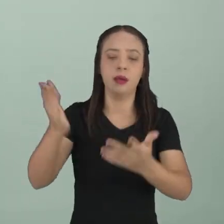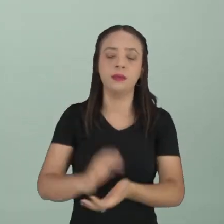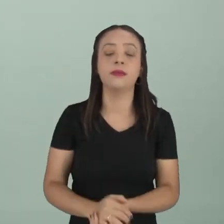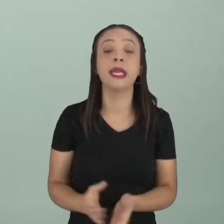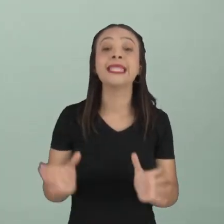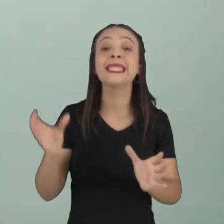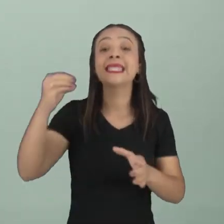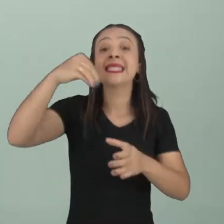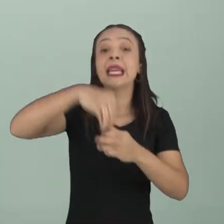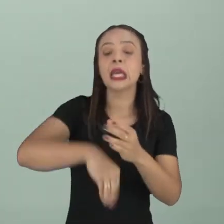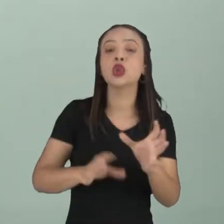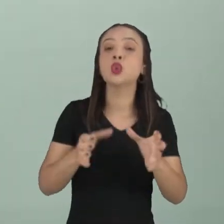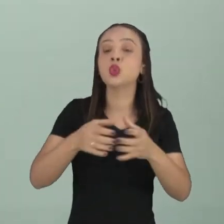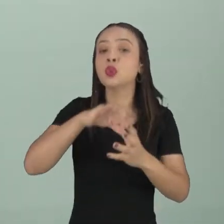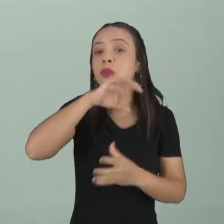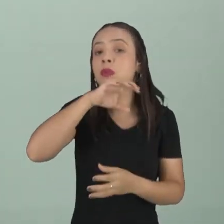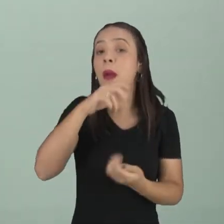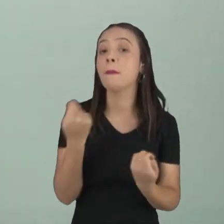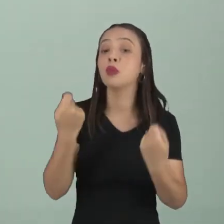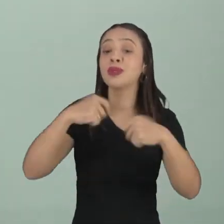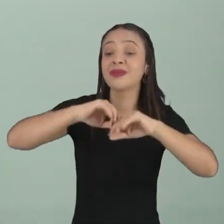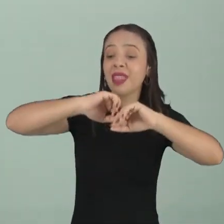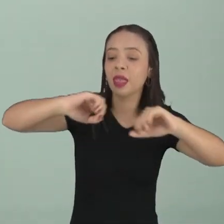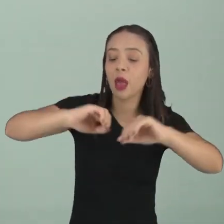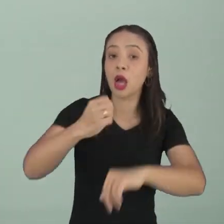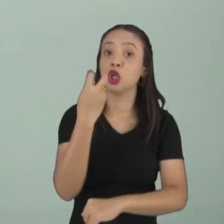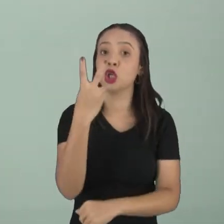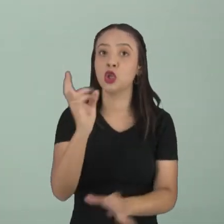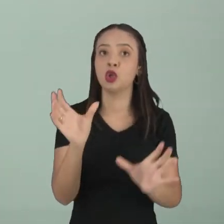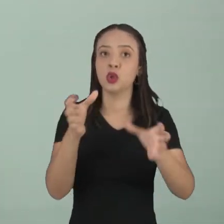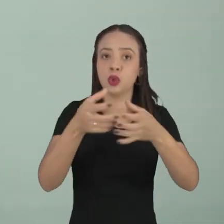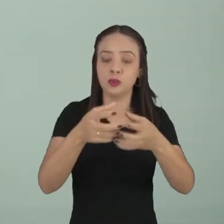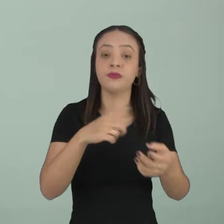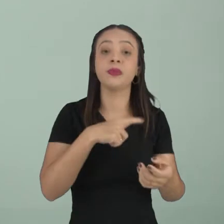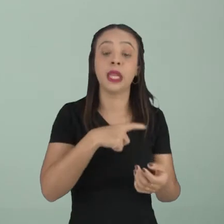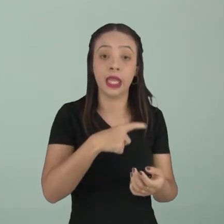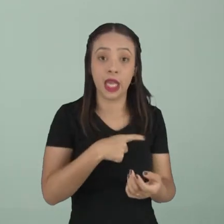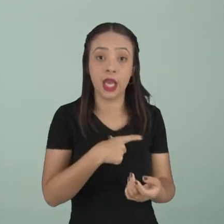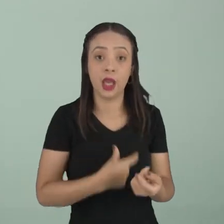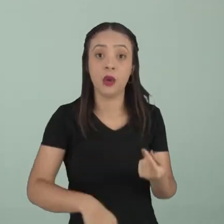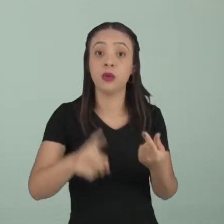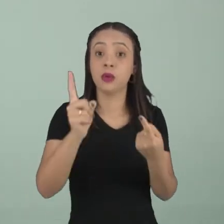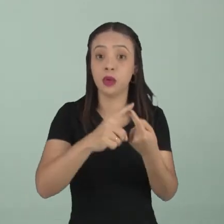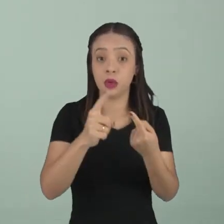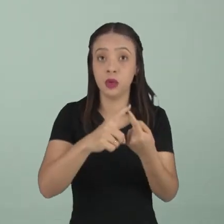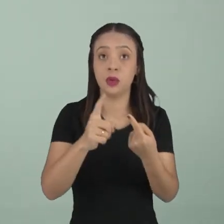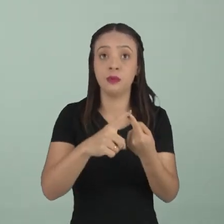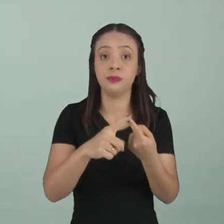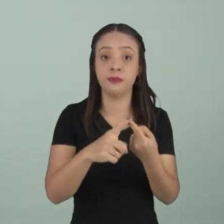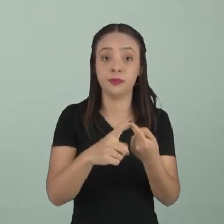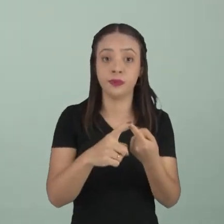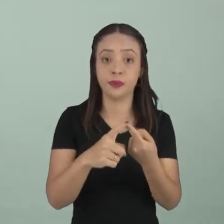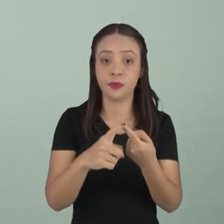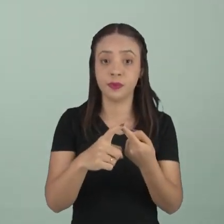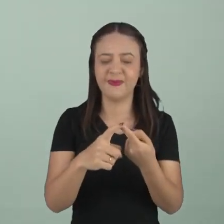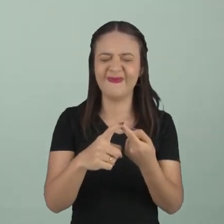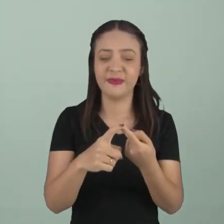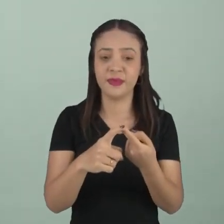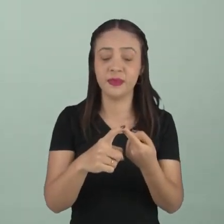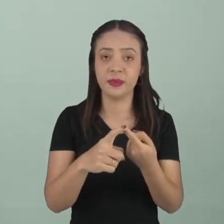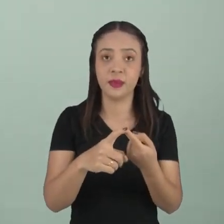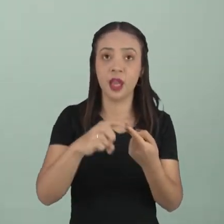muito grande. A gente pode dividir esse grupo em outros dois grupos menores. O grupo dos animais vertebrados. E o grupo dos animais